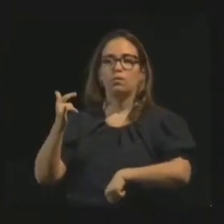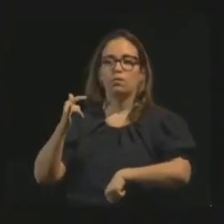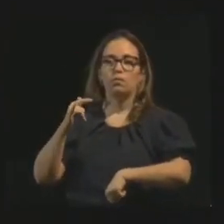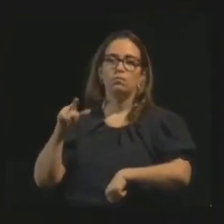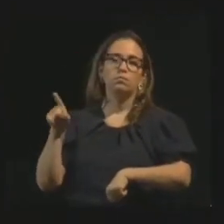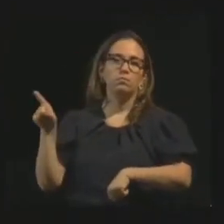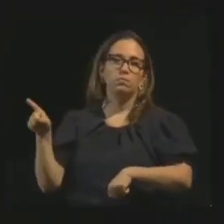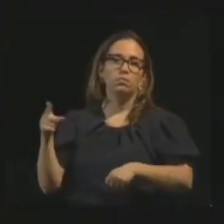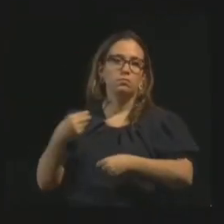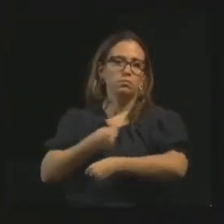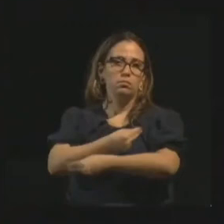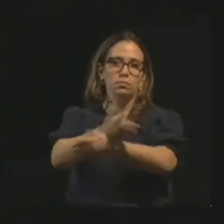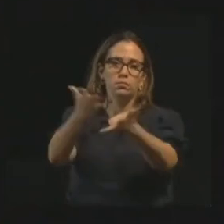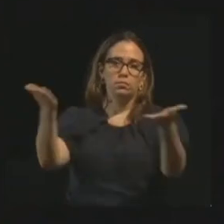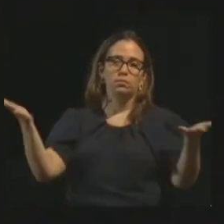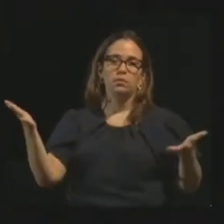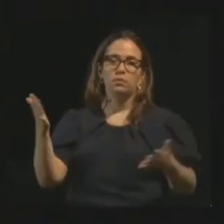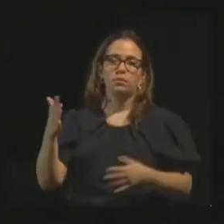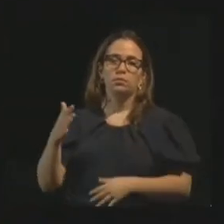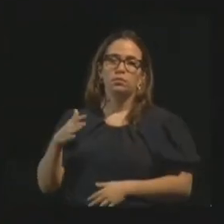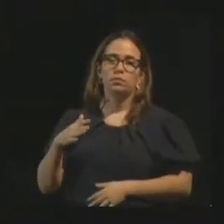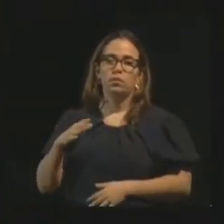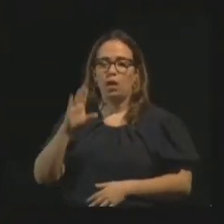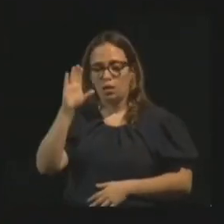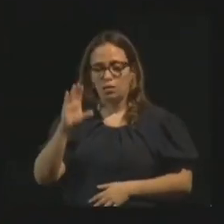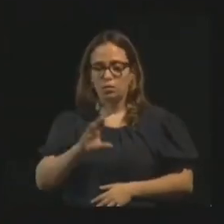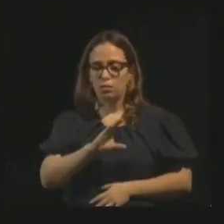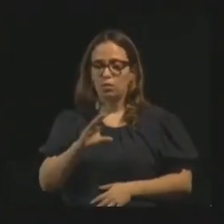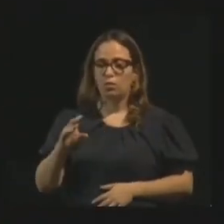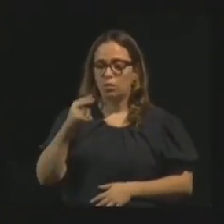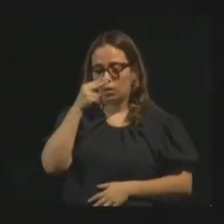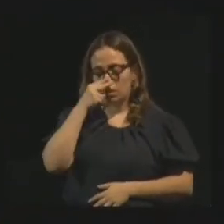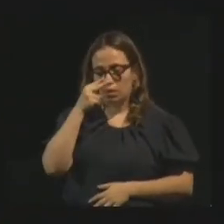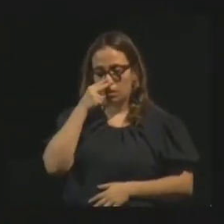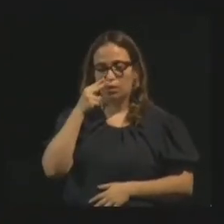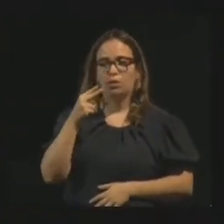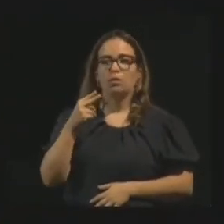inclusive pra instituições católicas, protestantes.